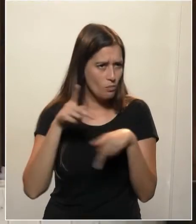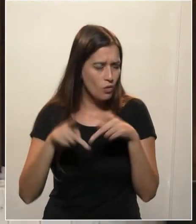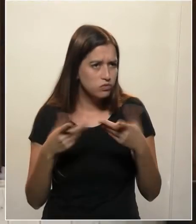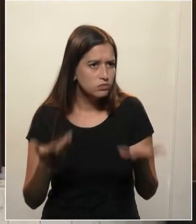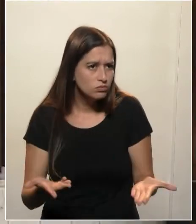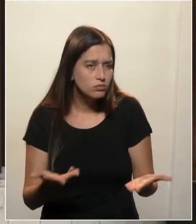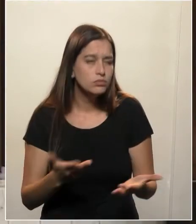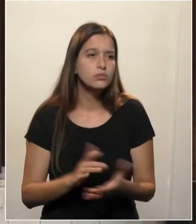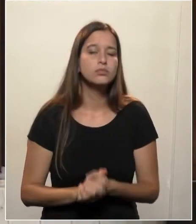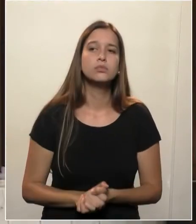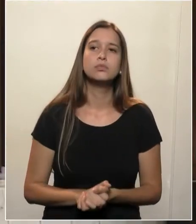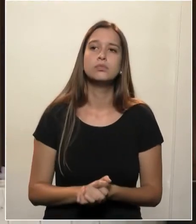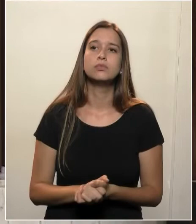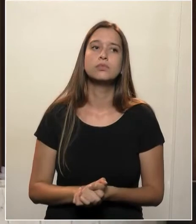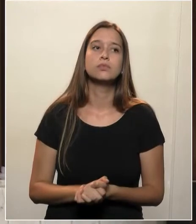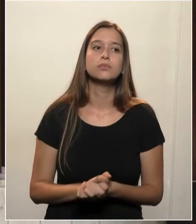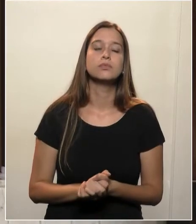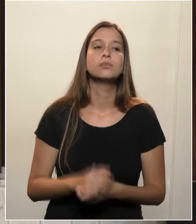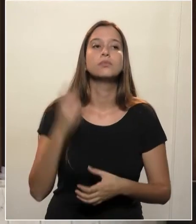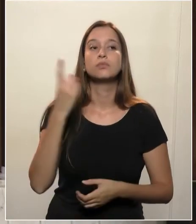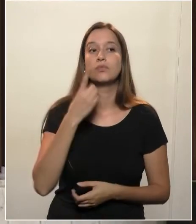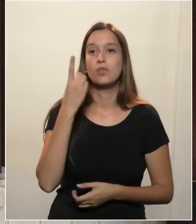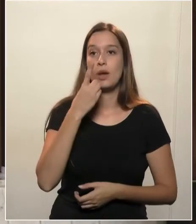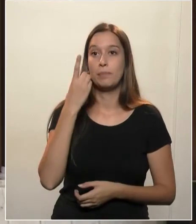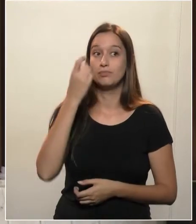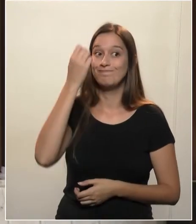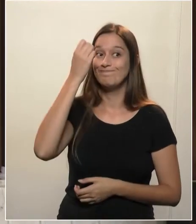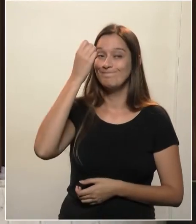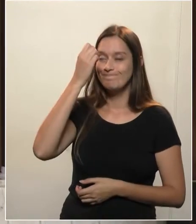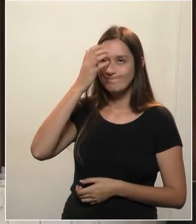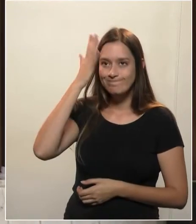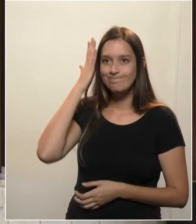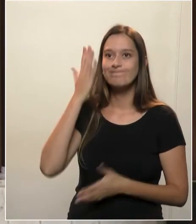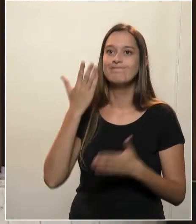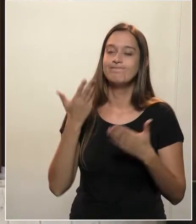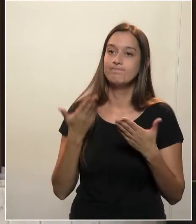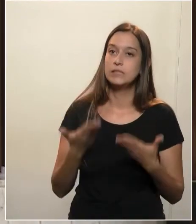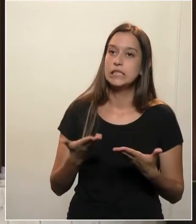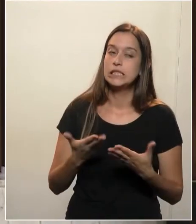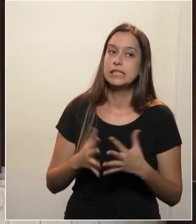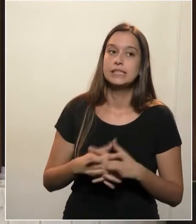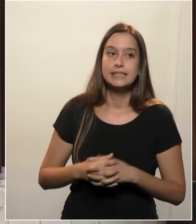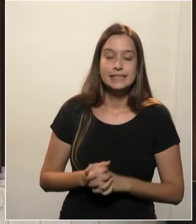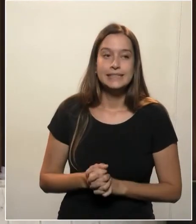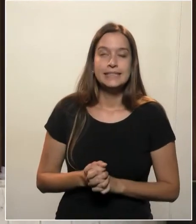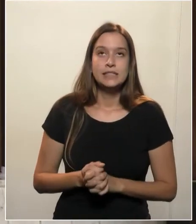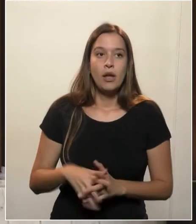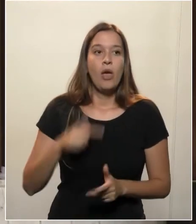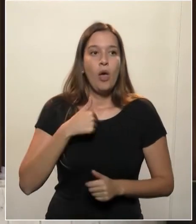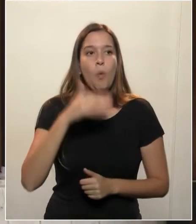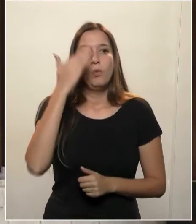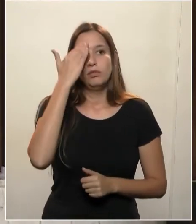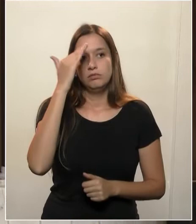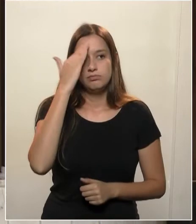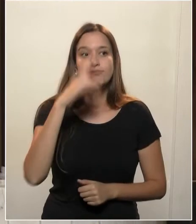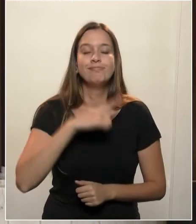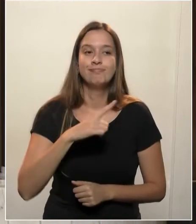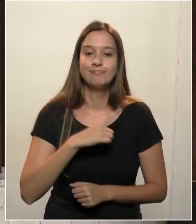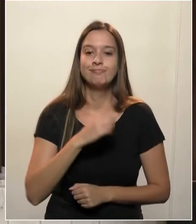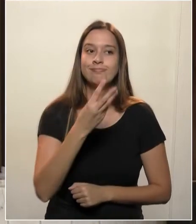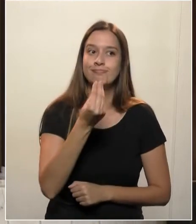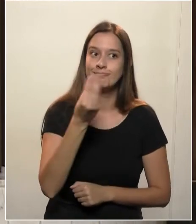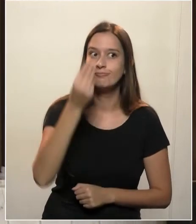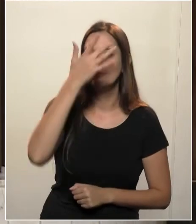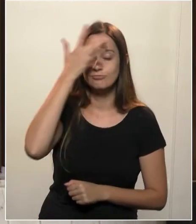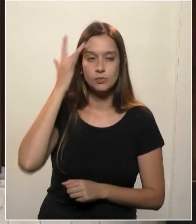Deputado Tadeu, eu sei que muita gente vai perder dinheiro também, mas eu sei que muitos vão ganhar muito